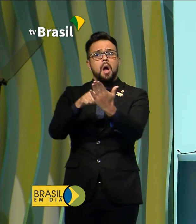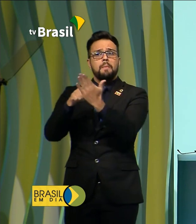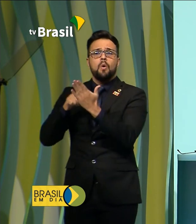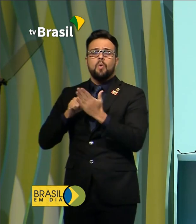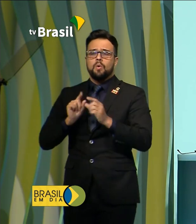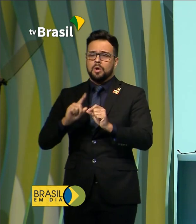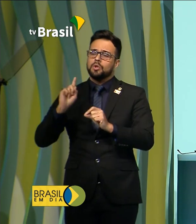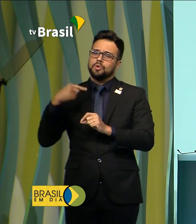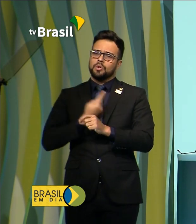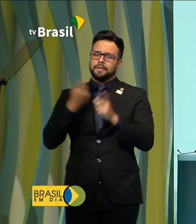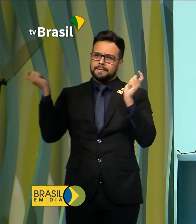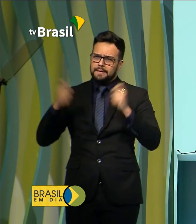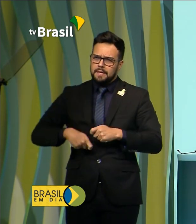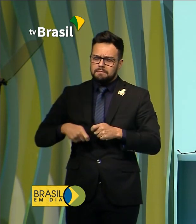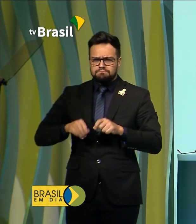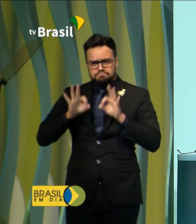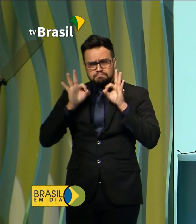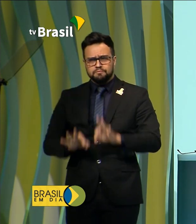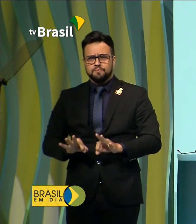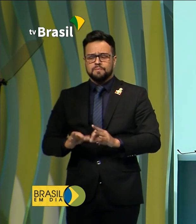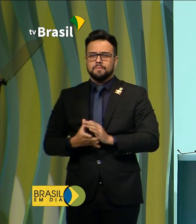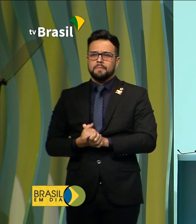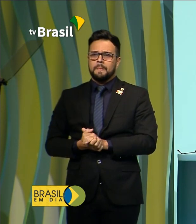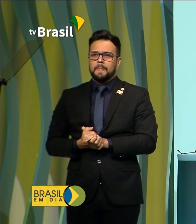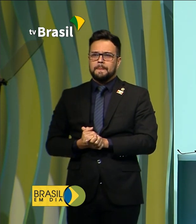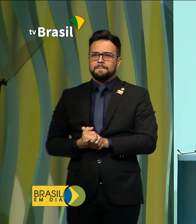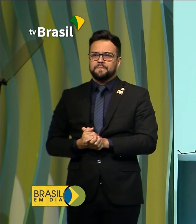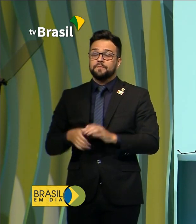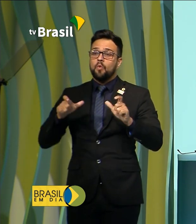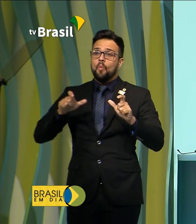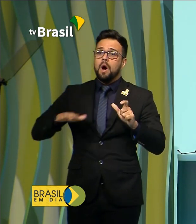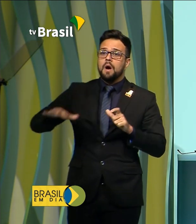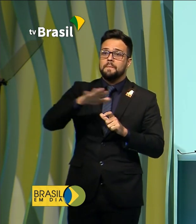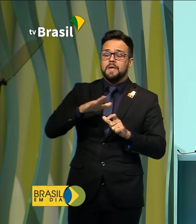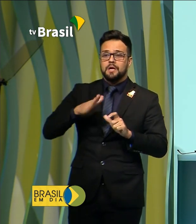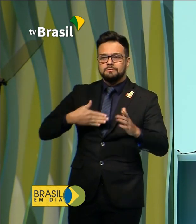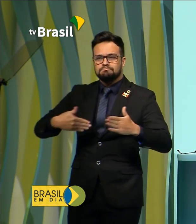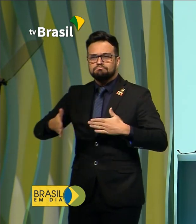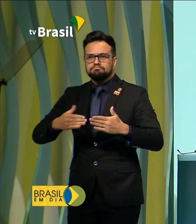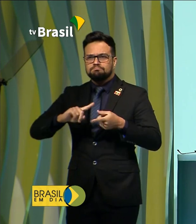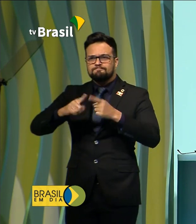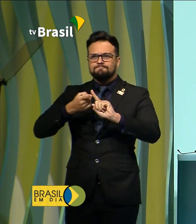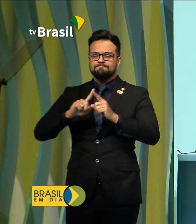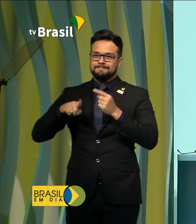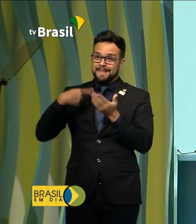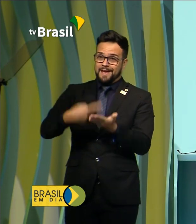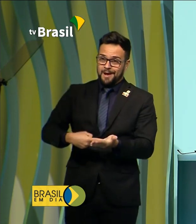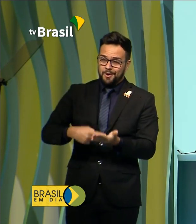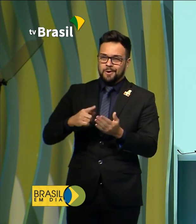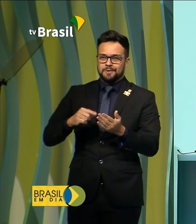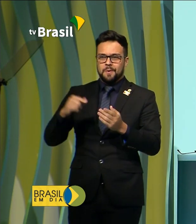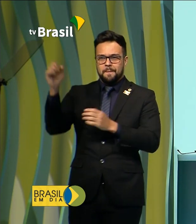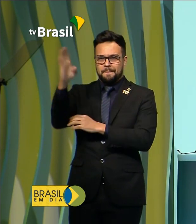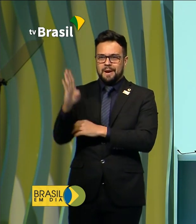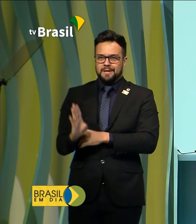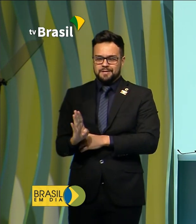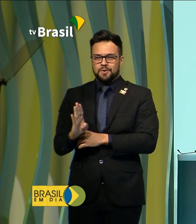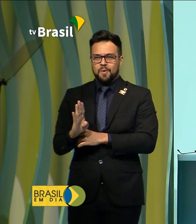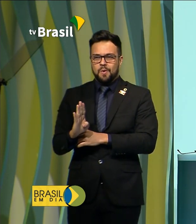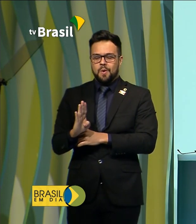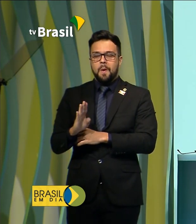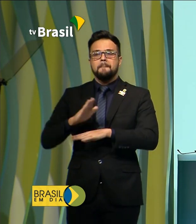nós possamos ter a certeza de que o ambiente de negócios no Brasil cada vez se torne mais